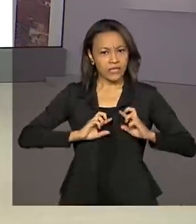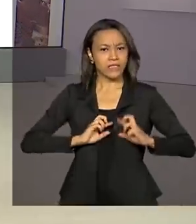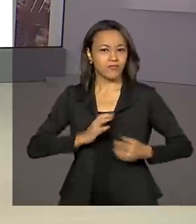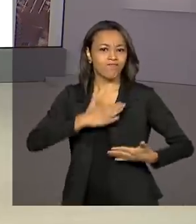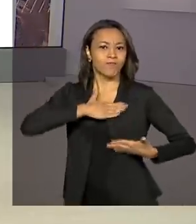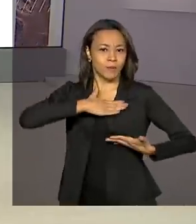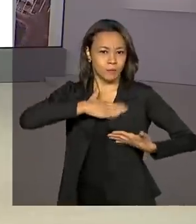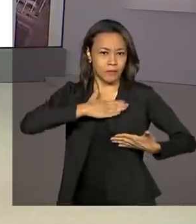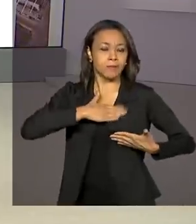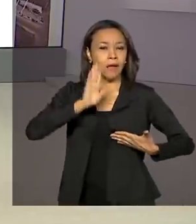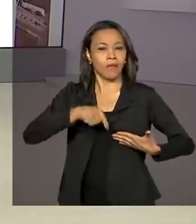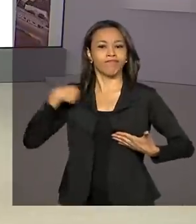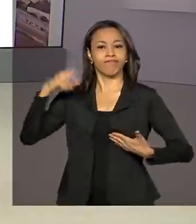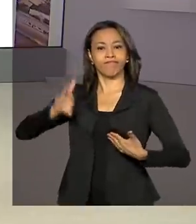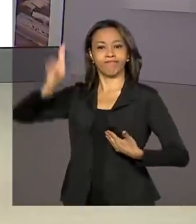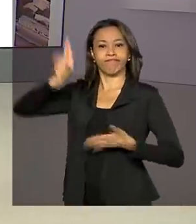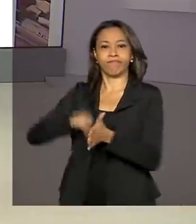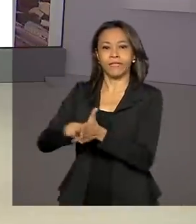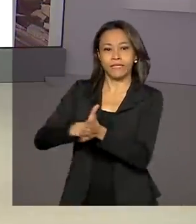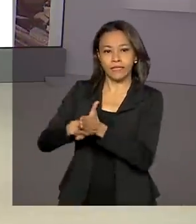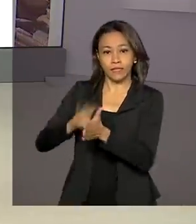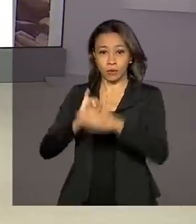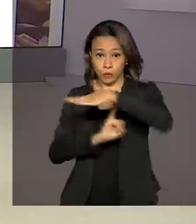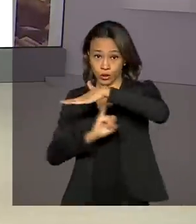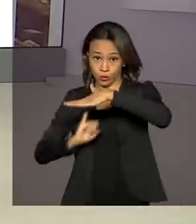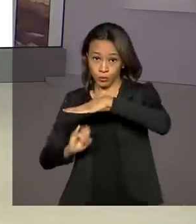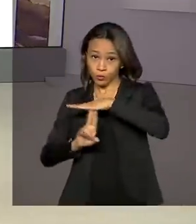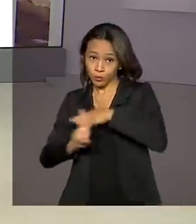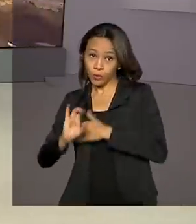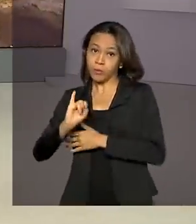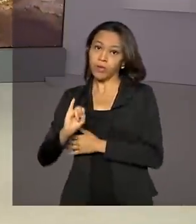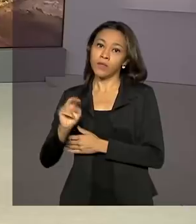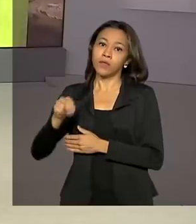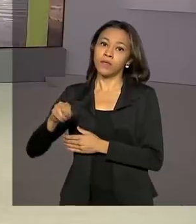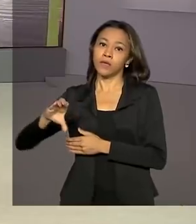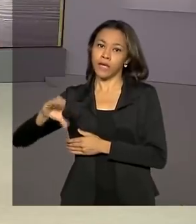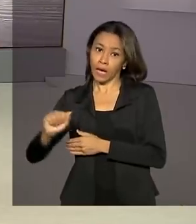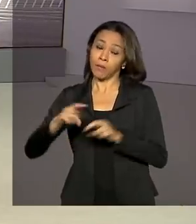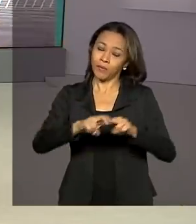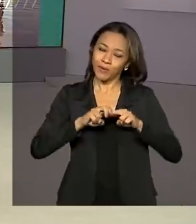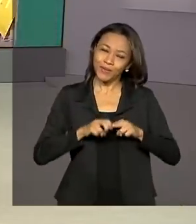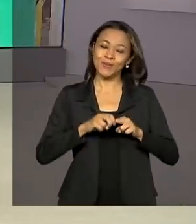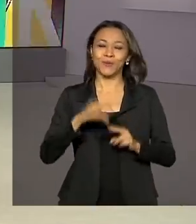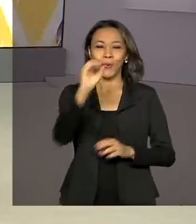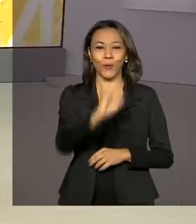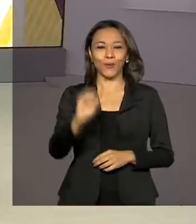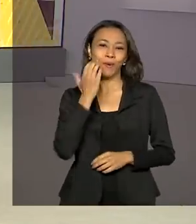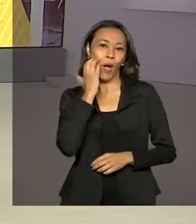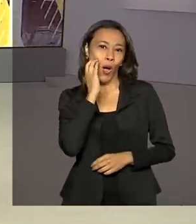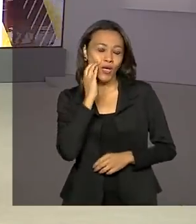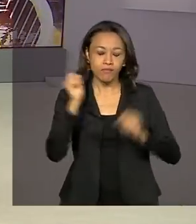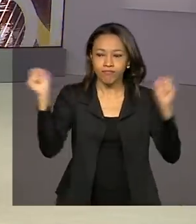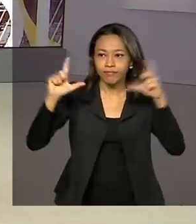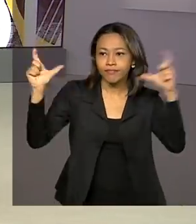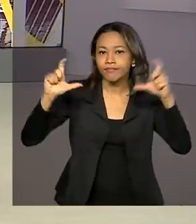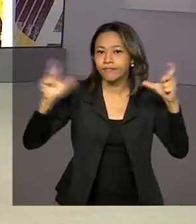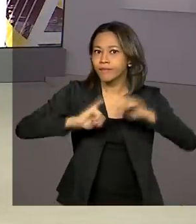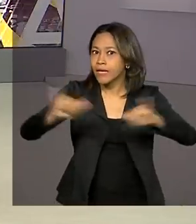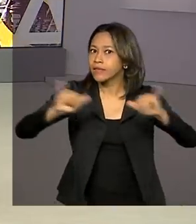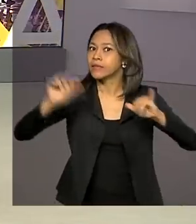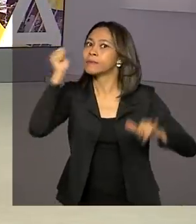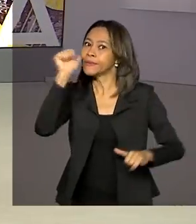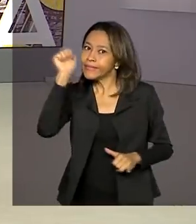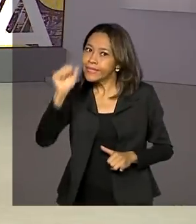de acordo com estimativas do Instituto Nacional do Câncer, o INCA. Por isso, a campanha Outubro Rosa alerta para que as mulheres fiquem